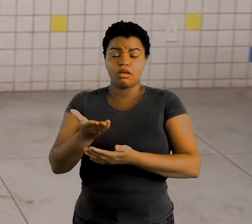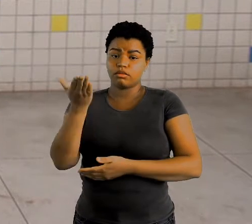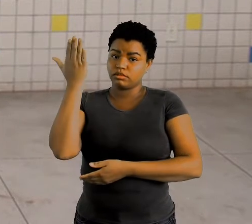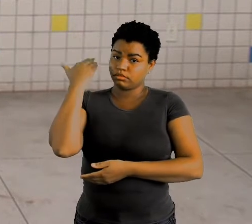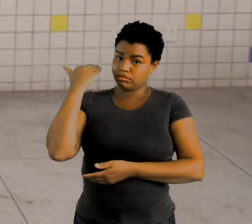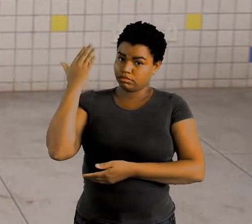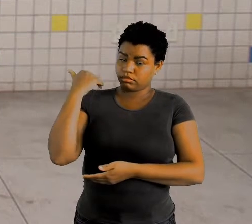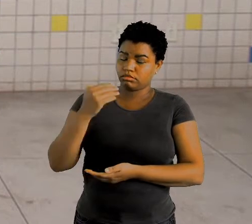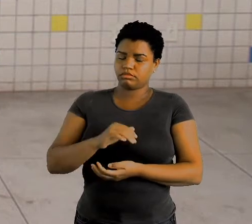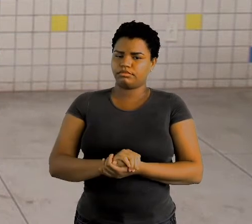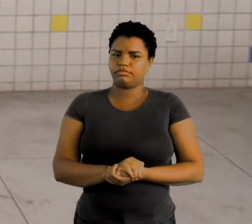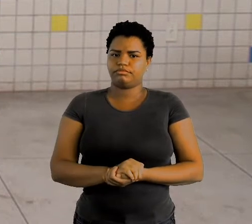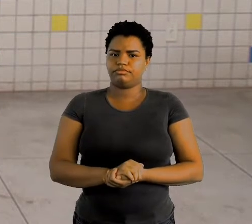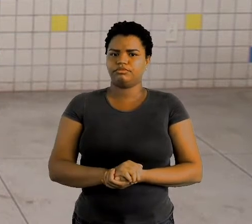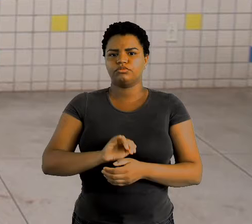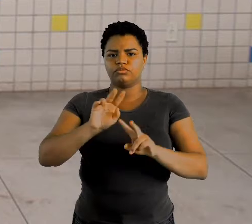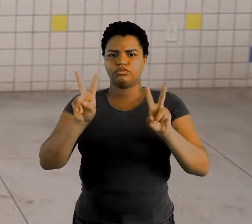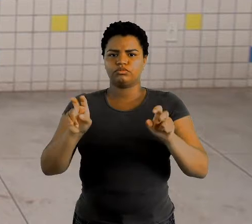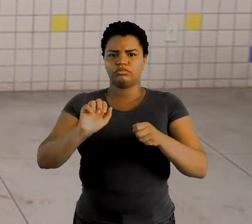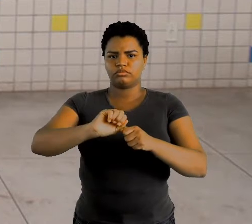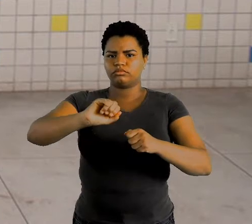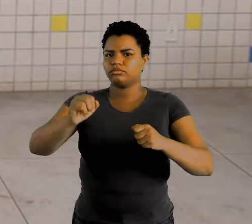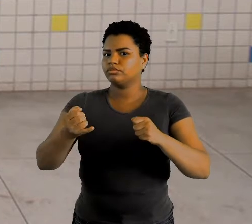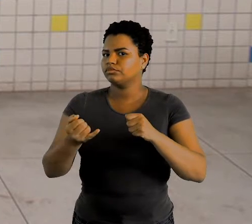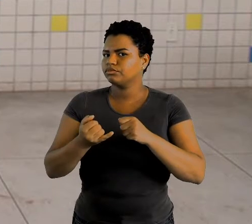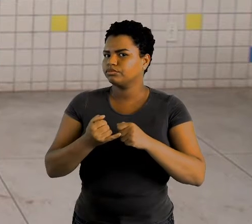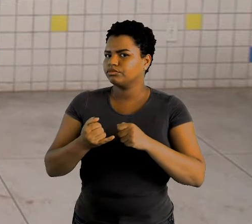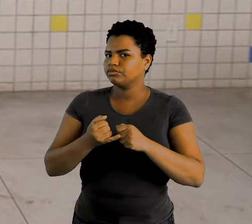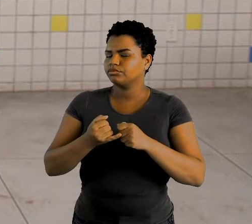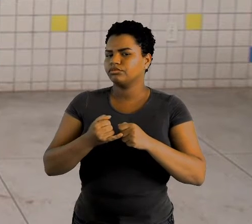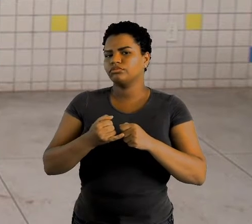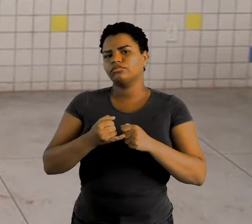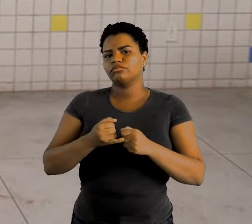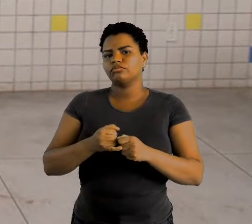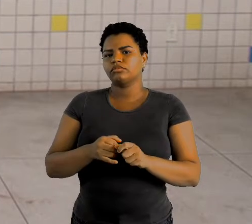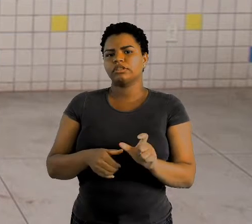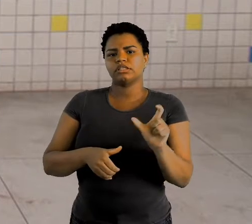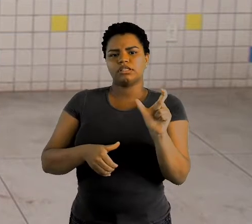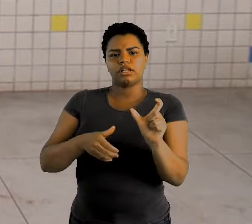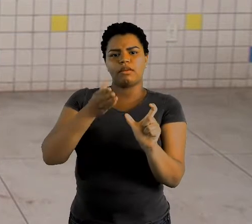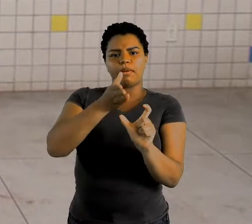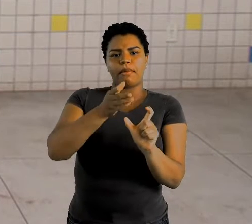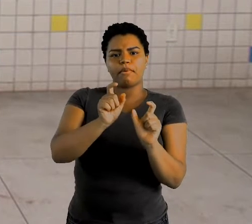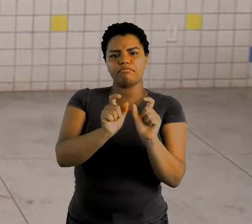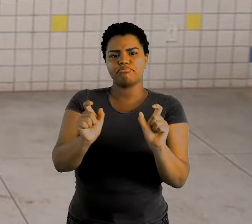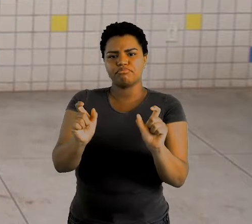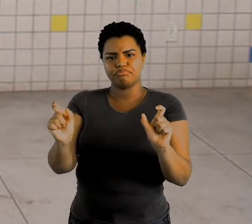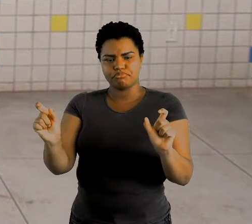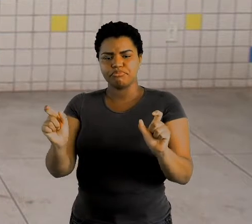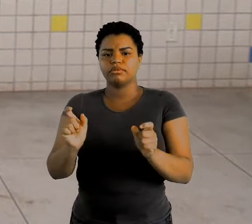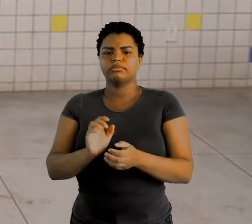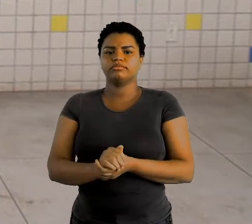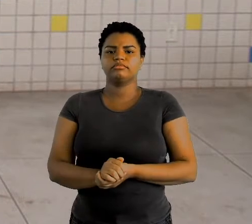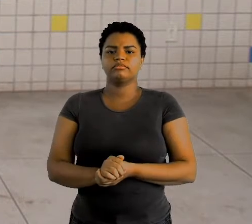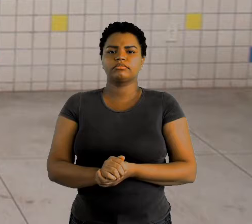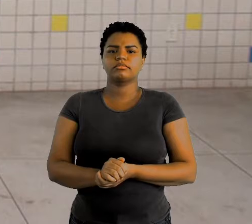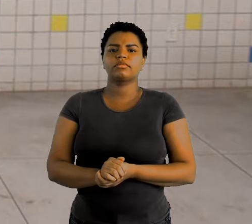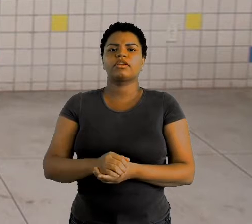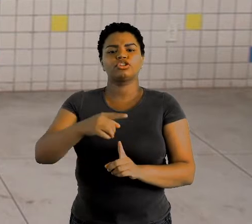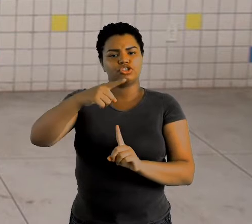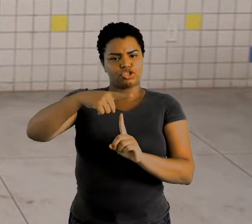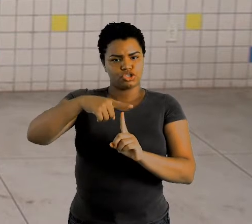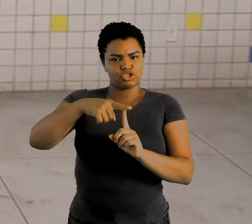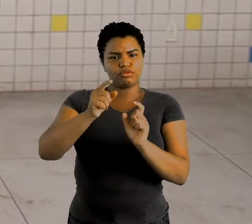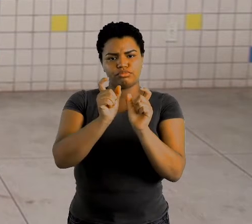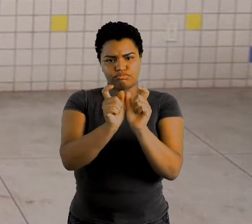sobre adjetivo, sobre separação silábica e a classificação silábica.